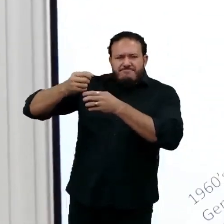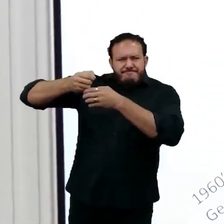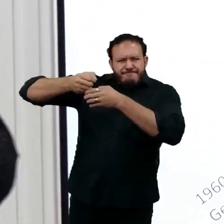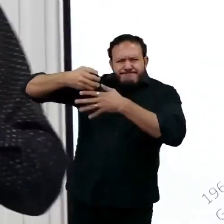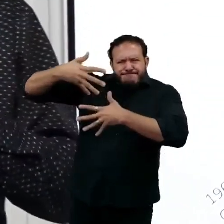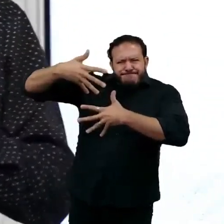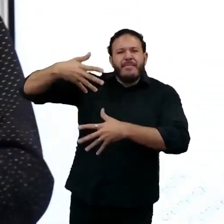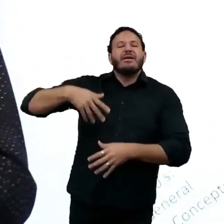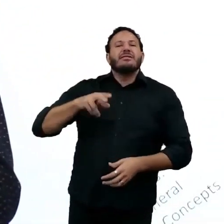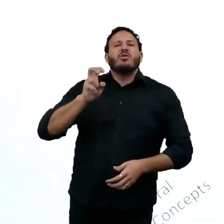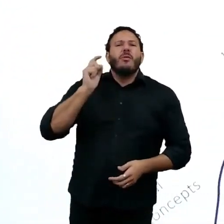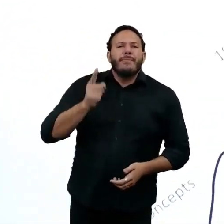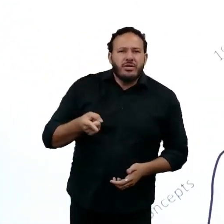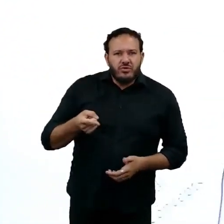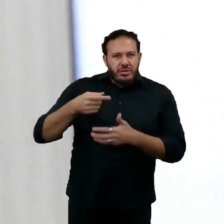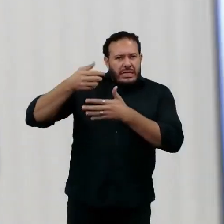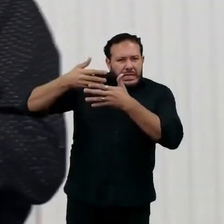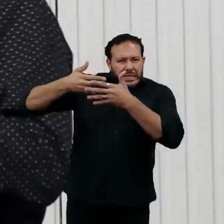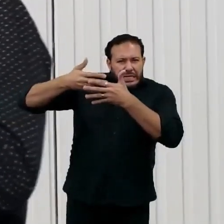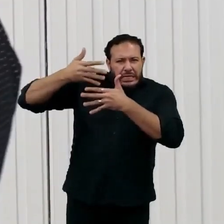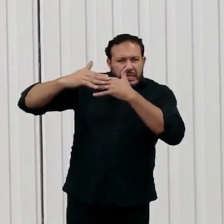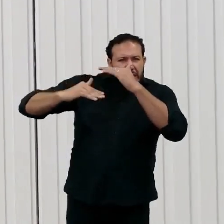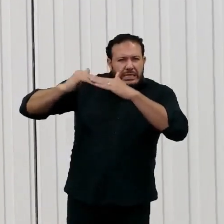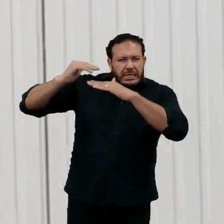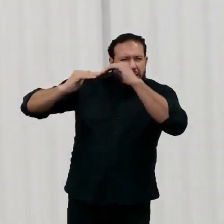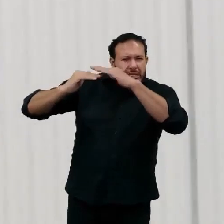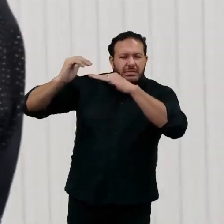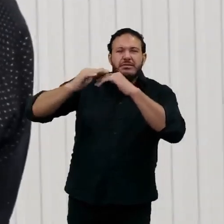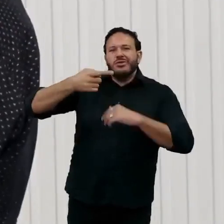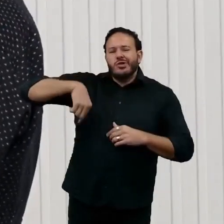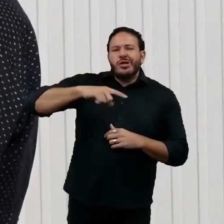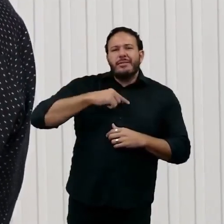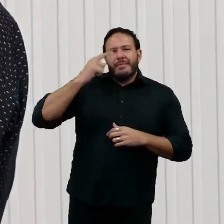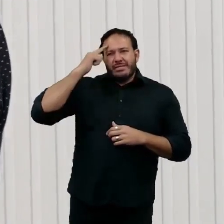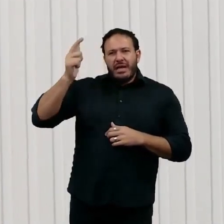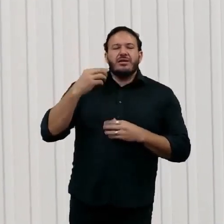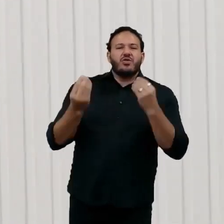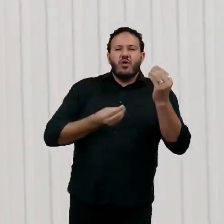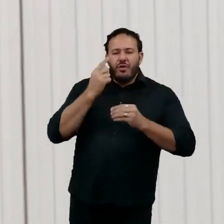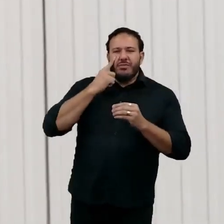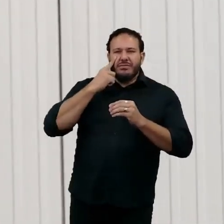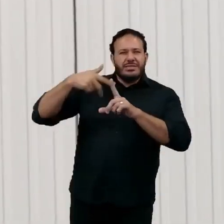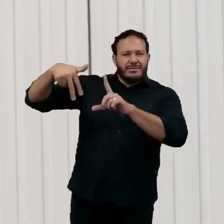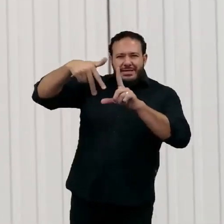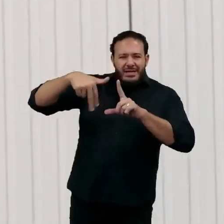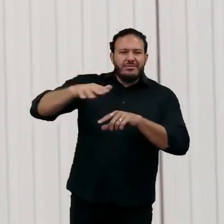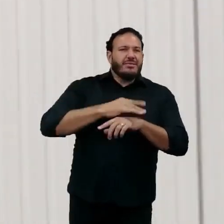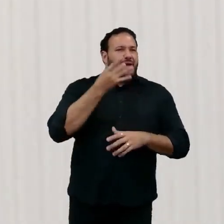estar no lugar certo, na hora certa. Então vamos pensar na animação e na realidade. Todas as tecnologias progredem,